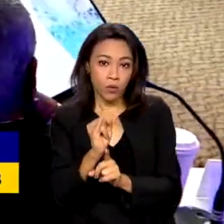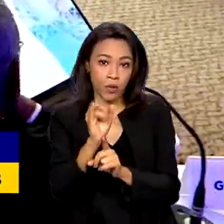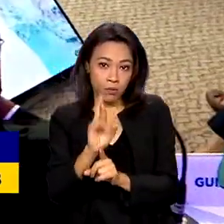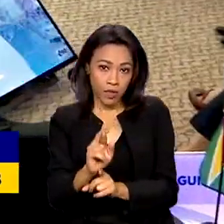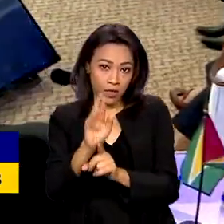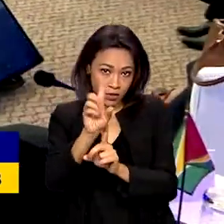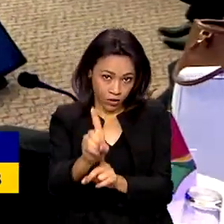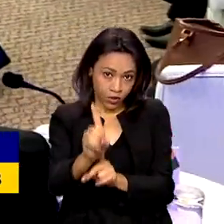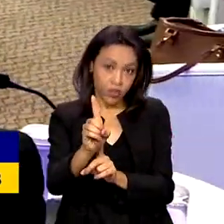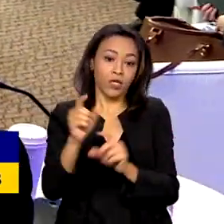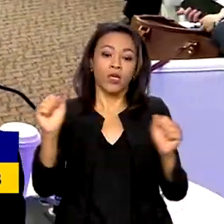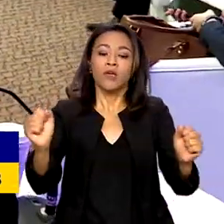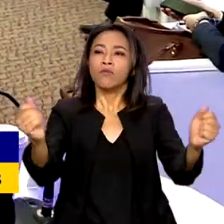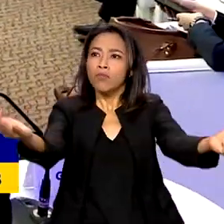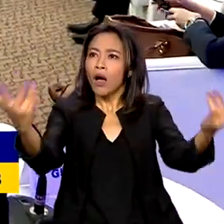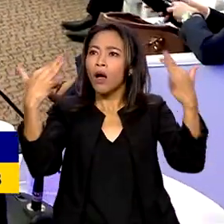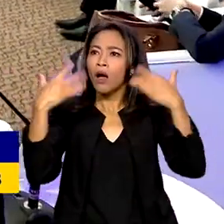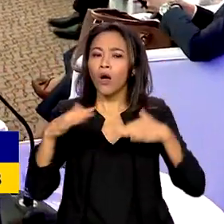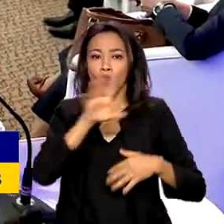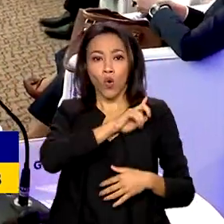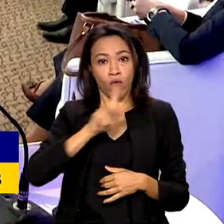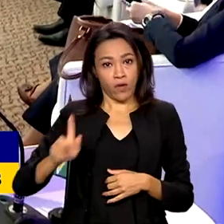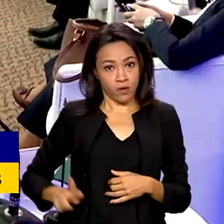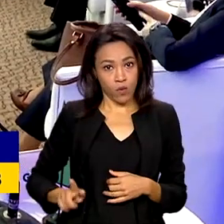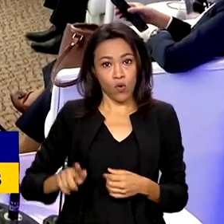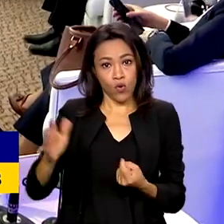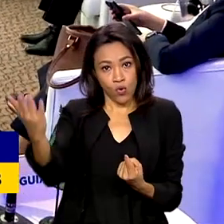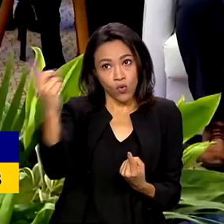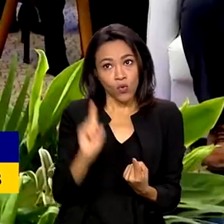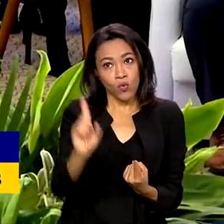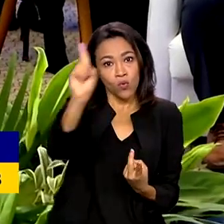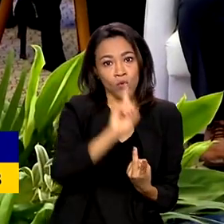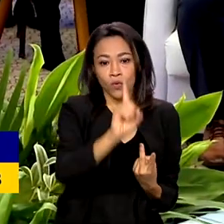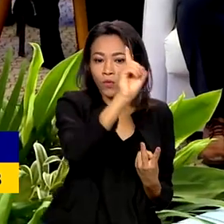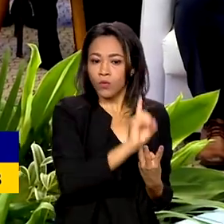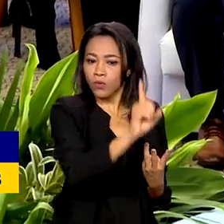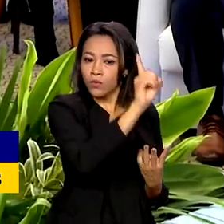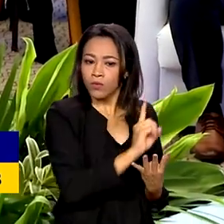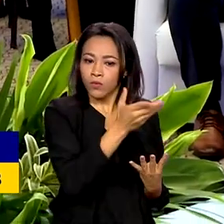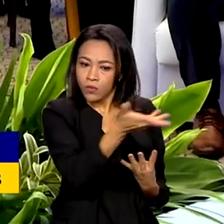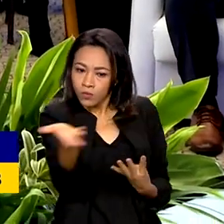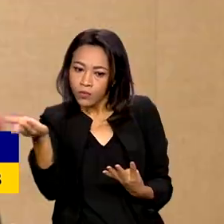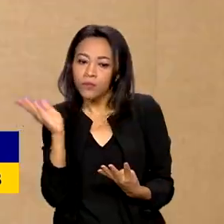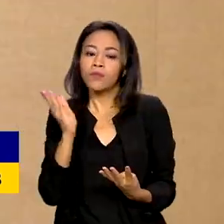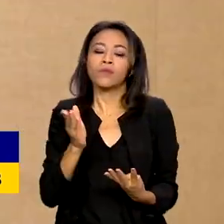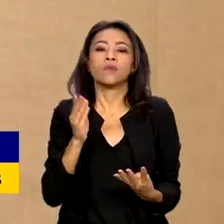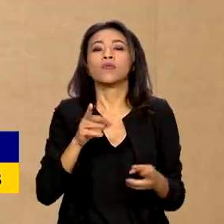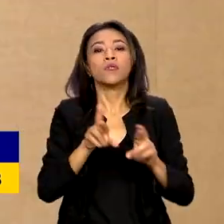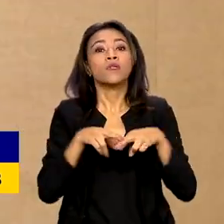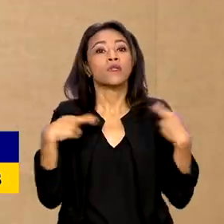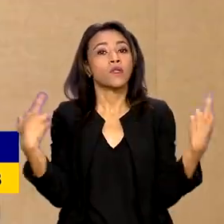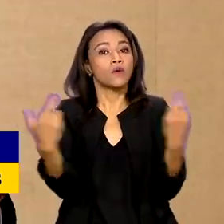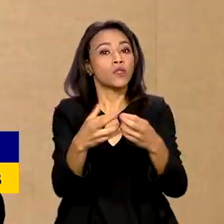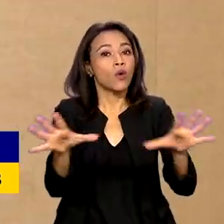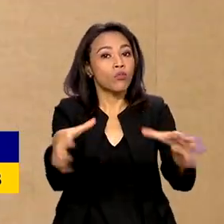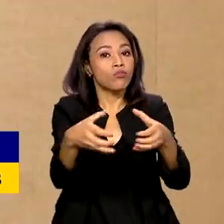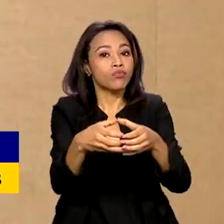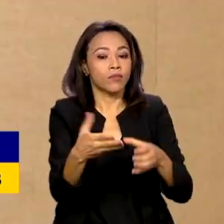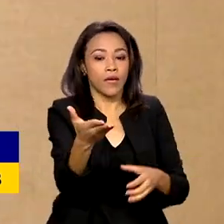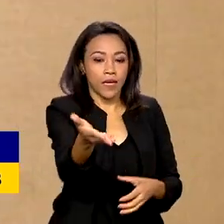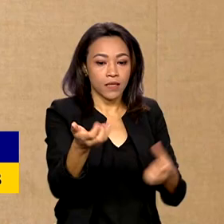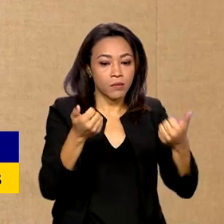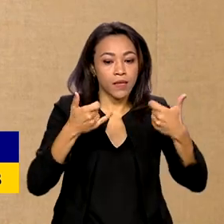entre os chamados governadores, que são os representantes dos governos dos países amazônicos. O que nós estamos tentando fazer hoje